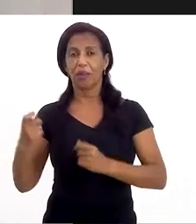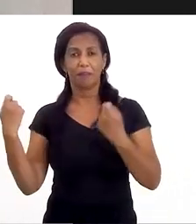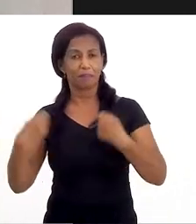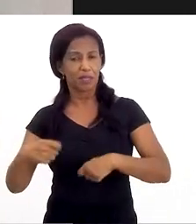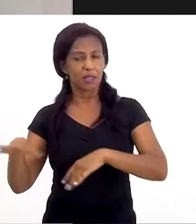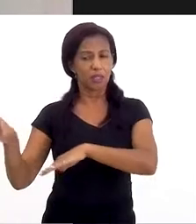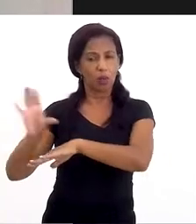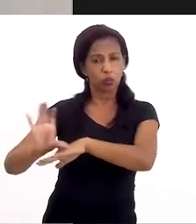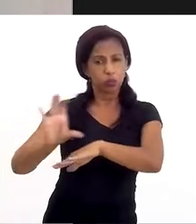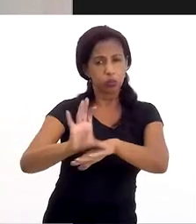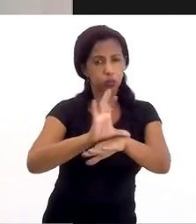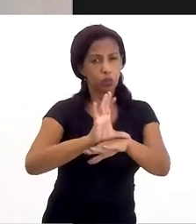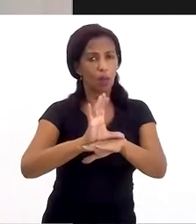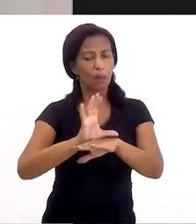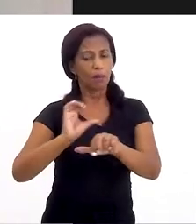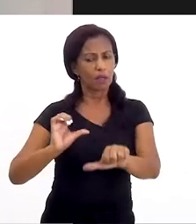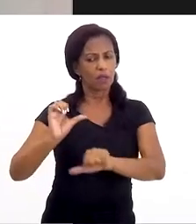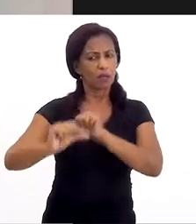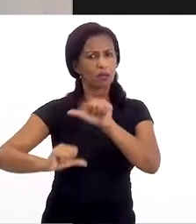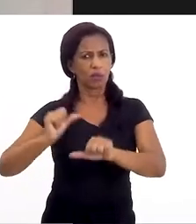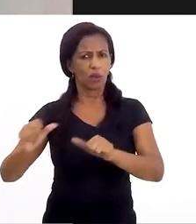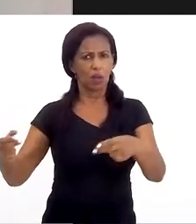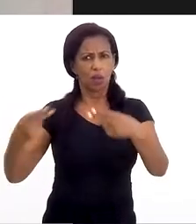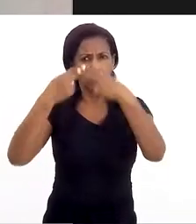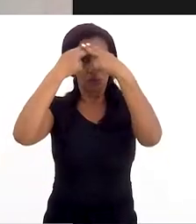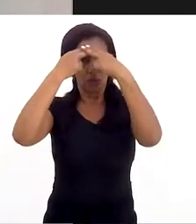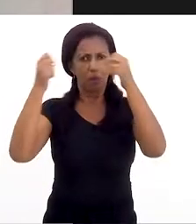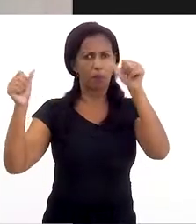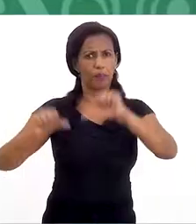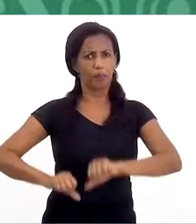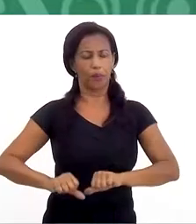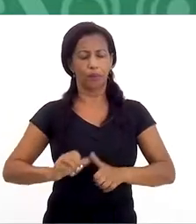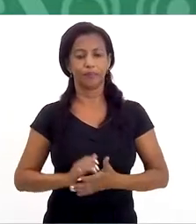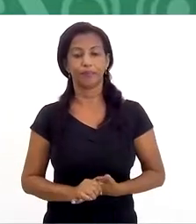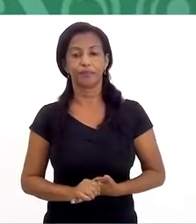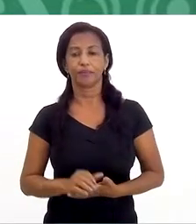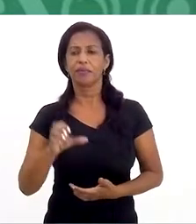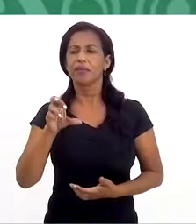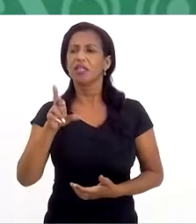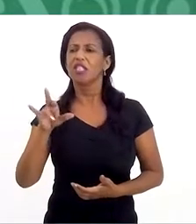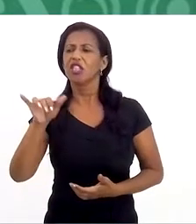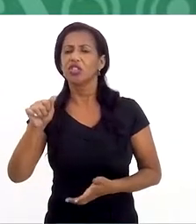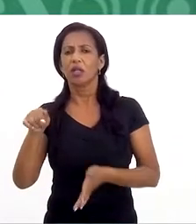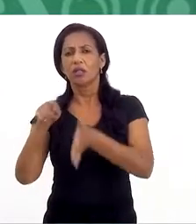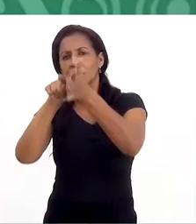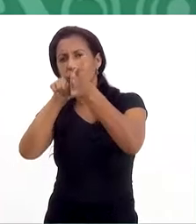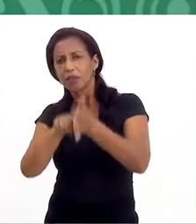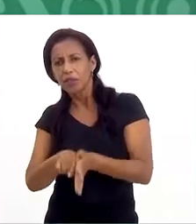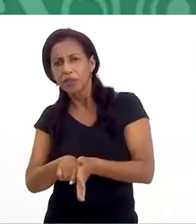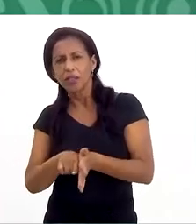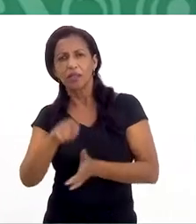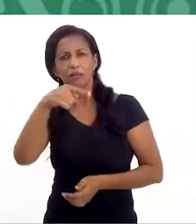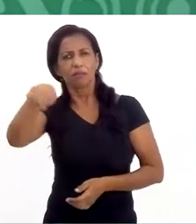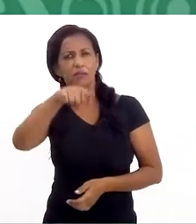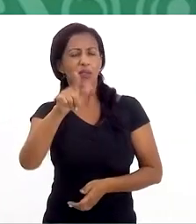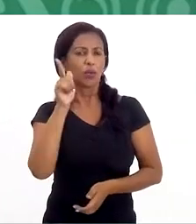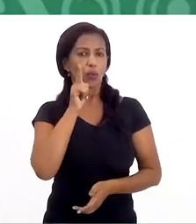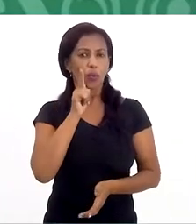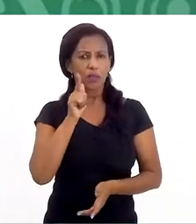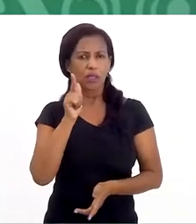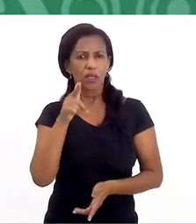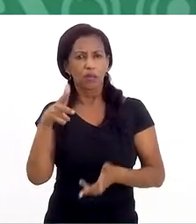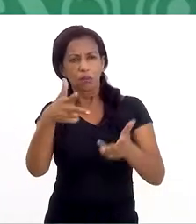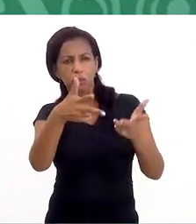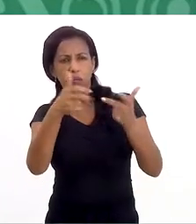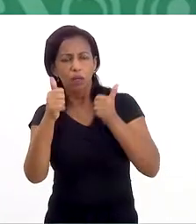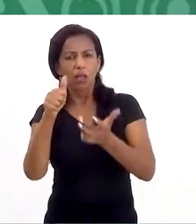profissionais, né? Para que não tornem esse trauma ainda maior, né? Cristiane, no meio dessa pesquisa aí também, vocês conseguiram